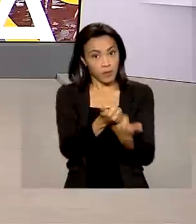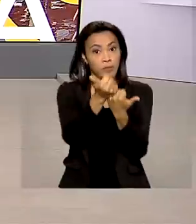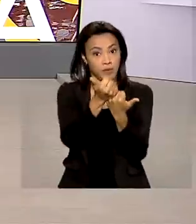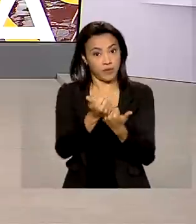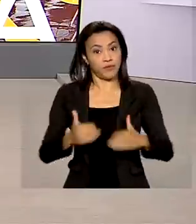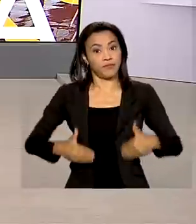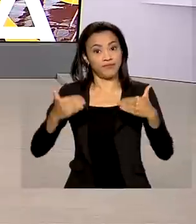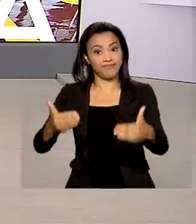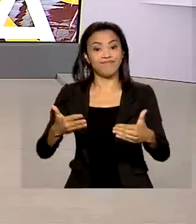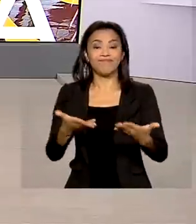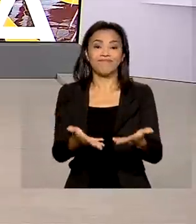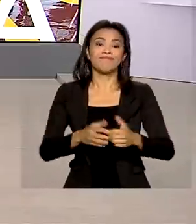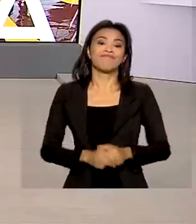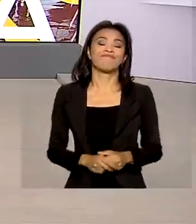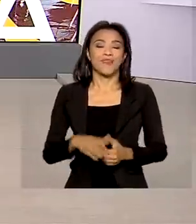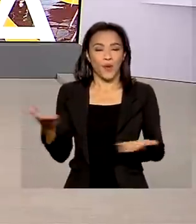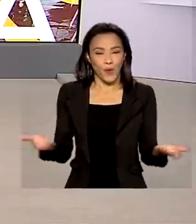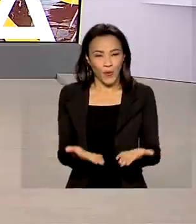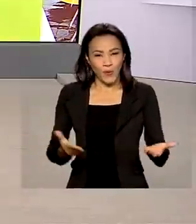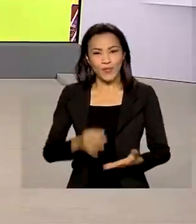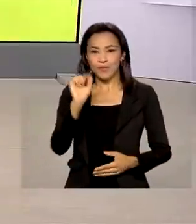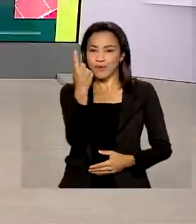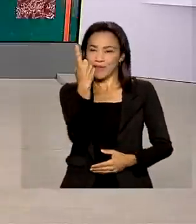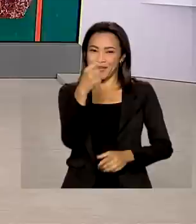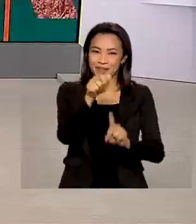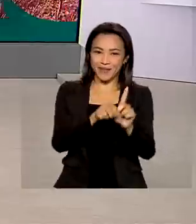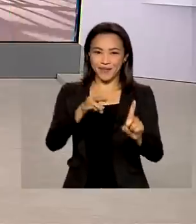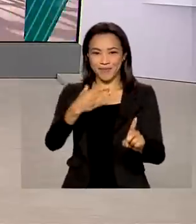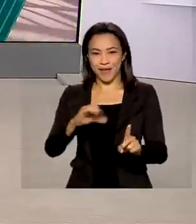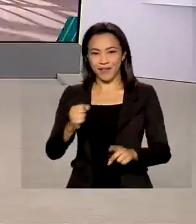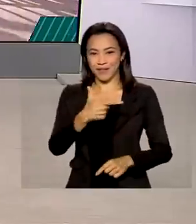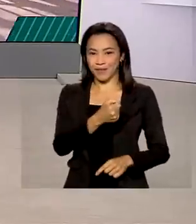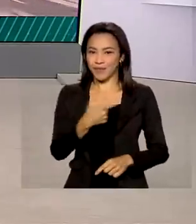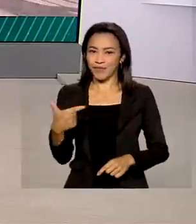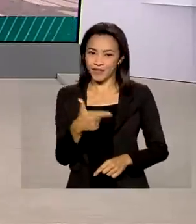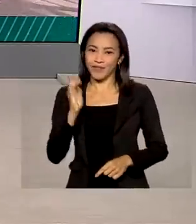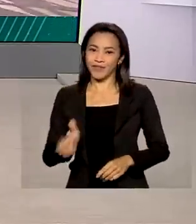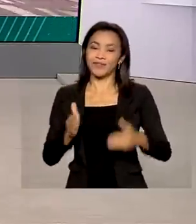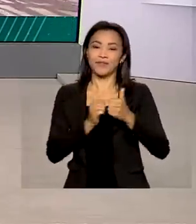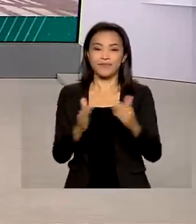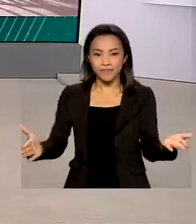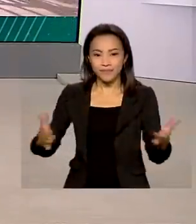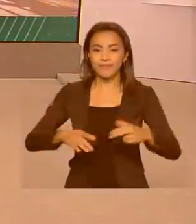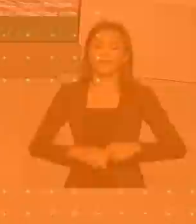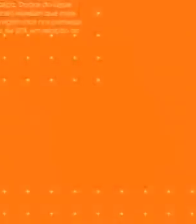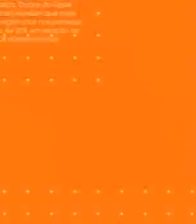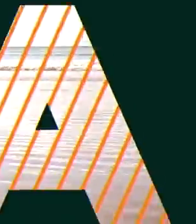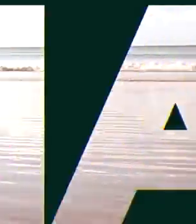A edição desta terça-feira, 1º de março de 2022, já está no ar.